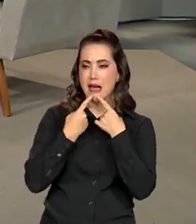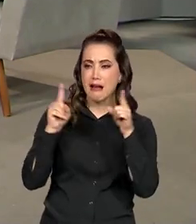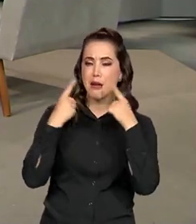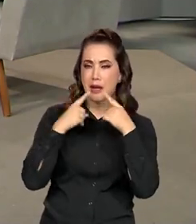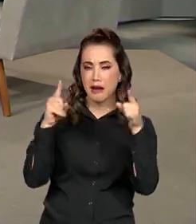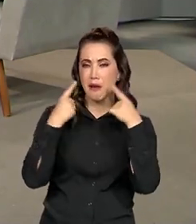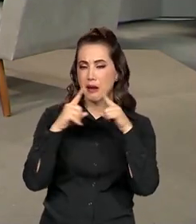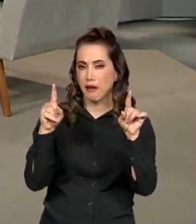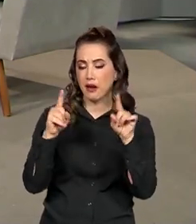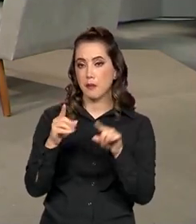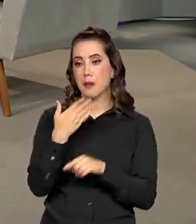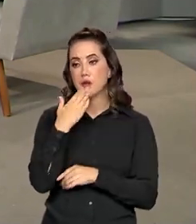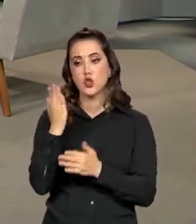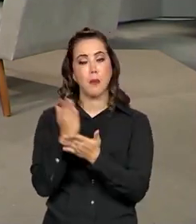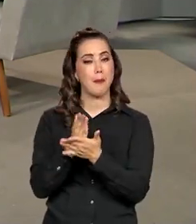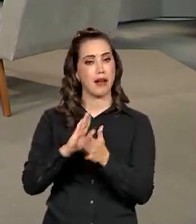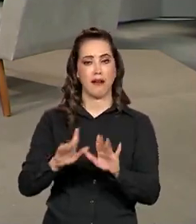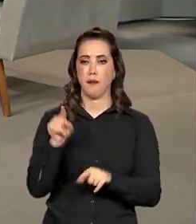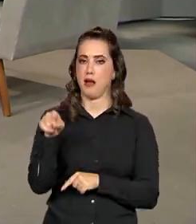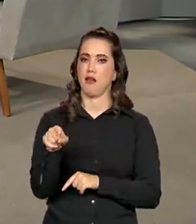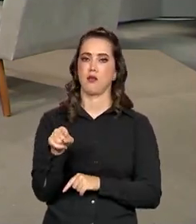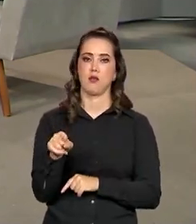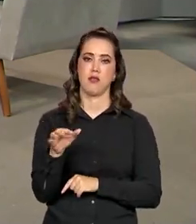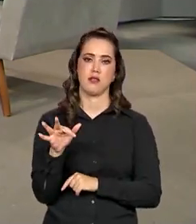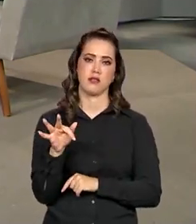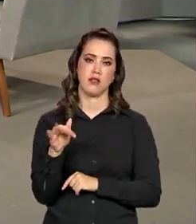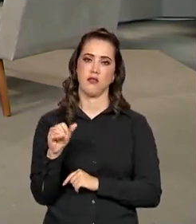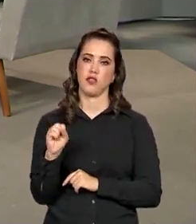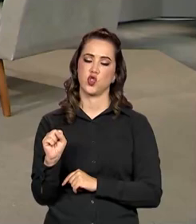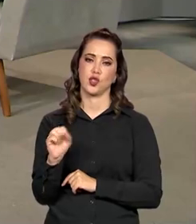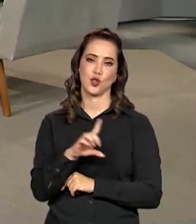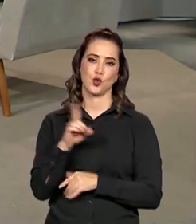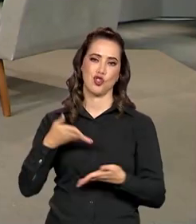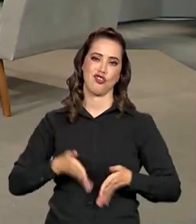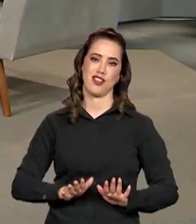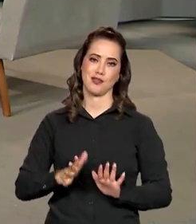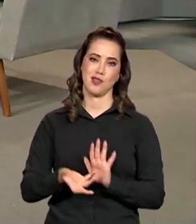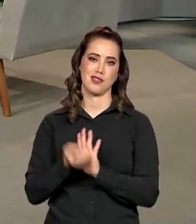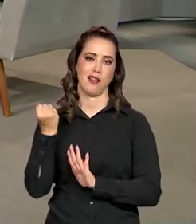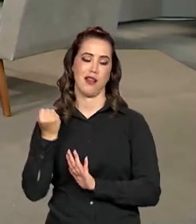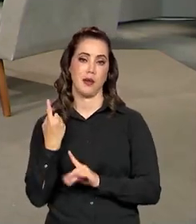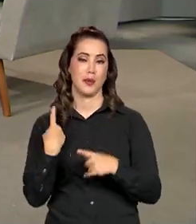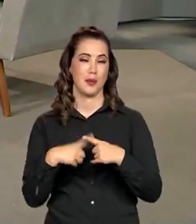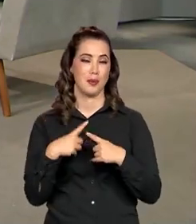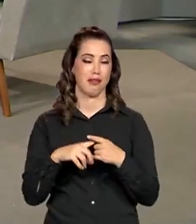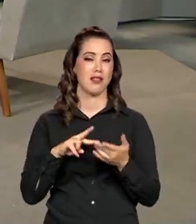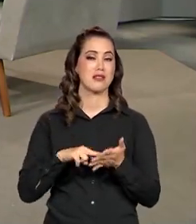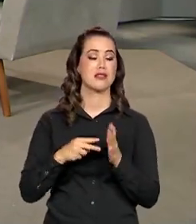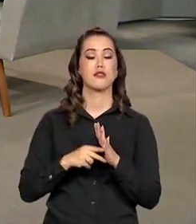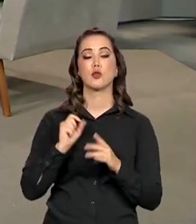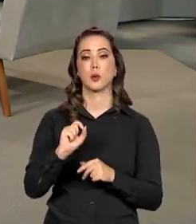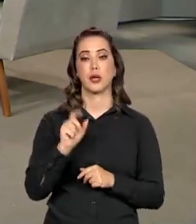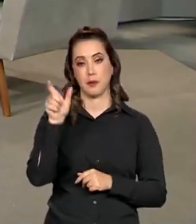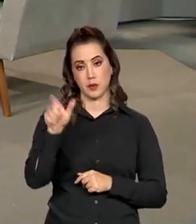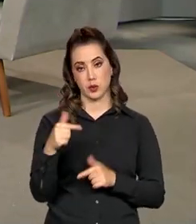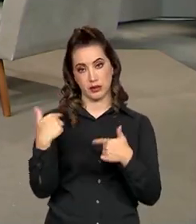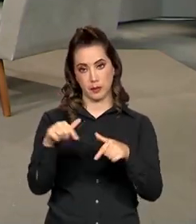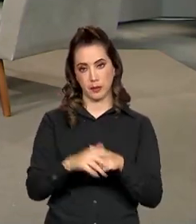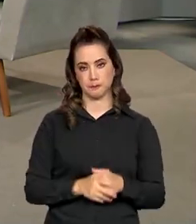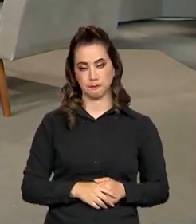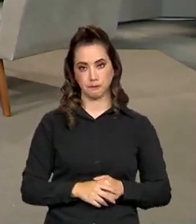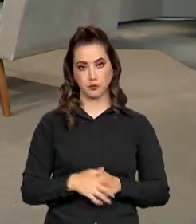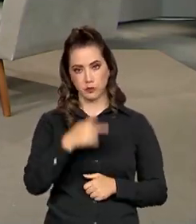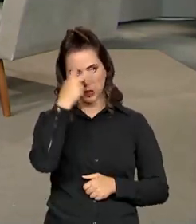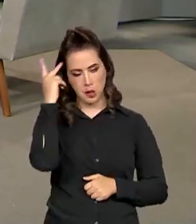acabar com essa modalidade. Sabe por quê, Paulo? Porque criou-se uma seguinte situação para o trabalhador. Ele foi,